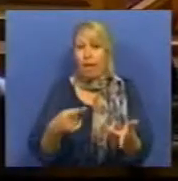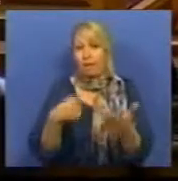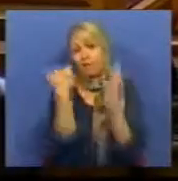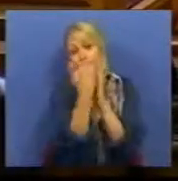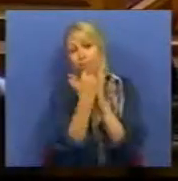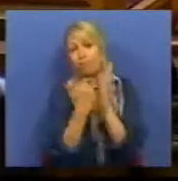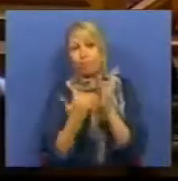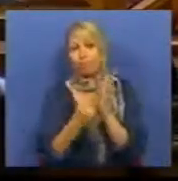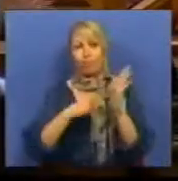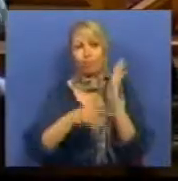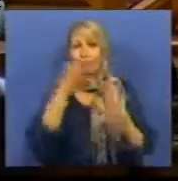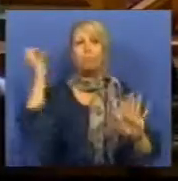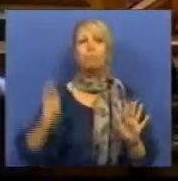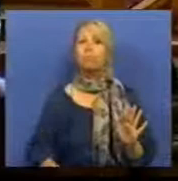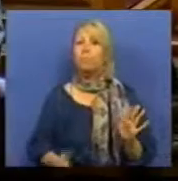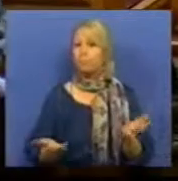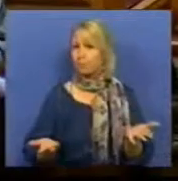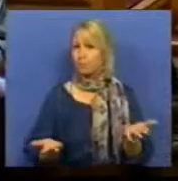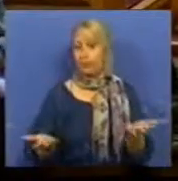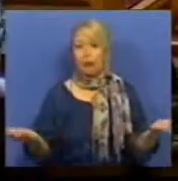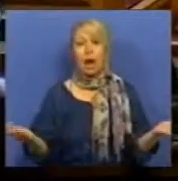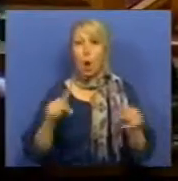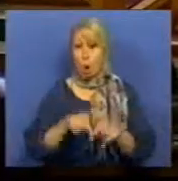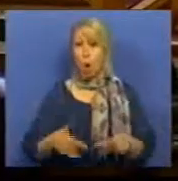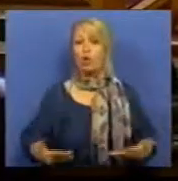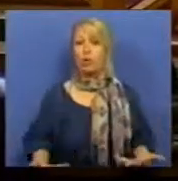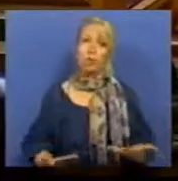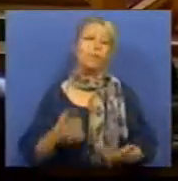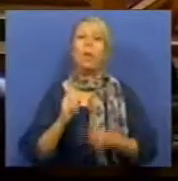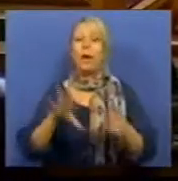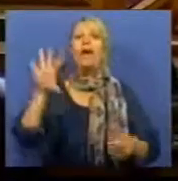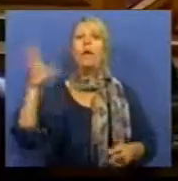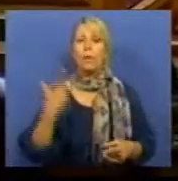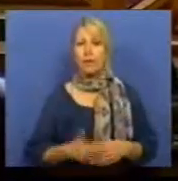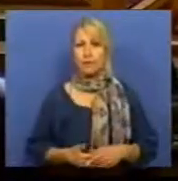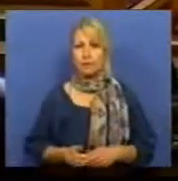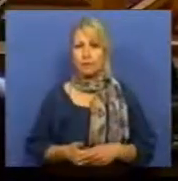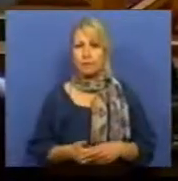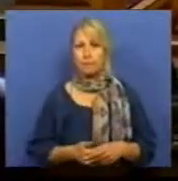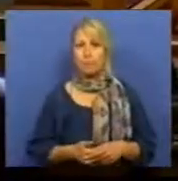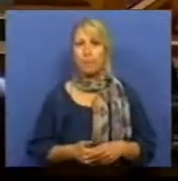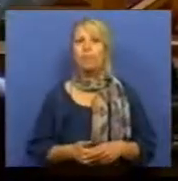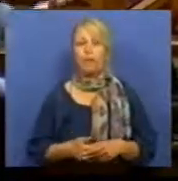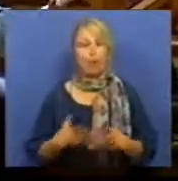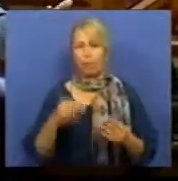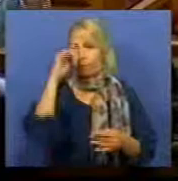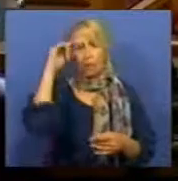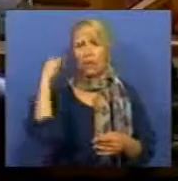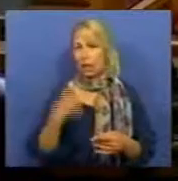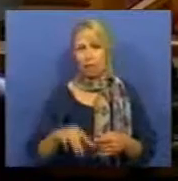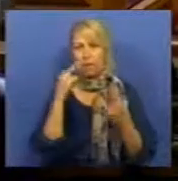revogada. E, portanto, hoje em dia, o que acontece é que é muito difícil